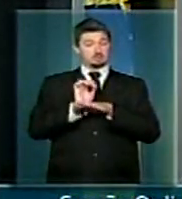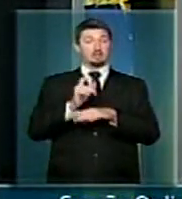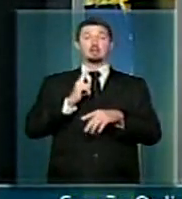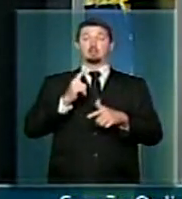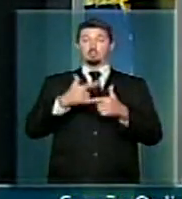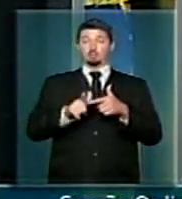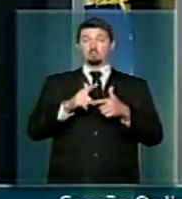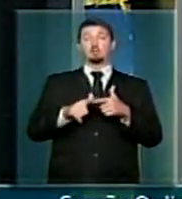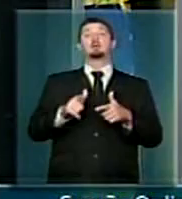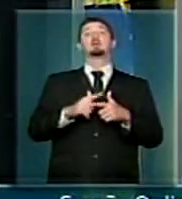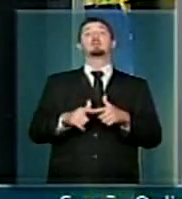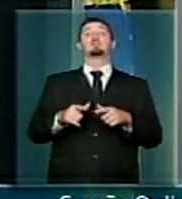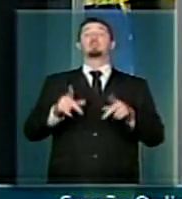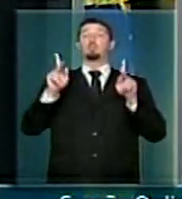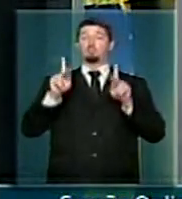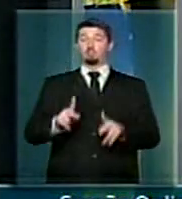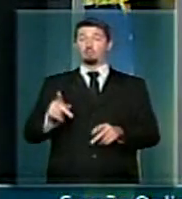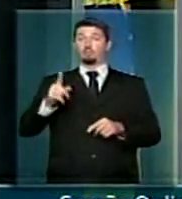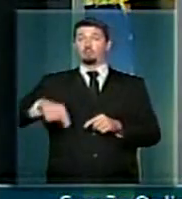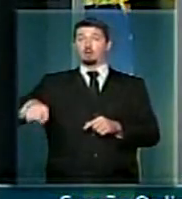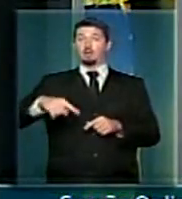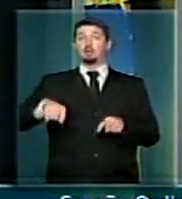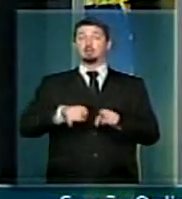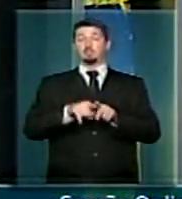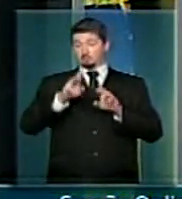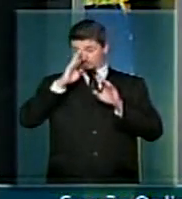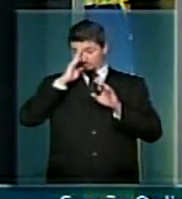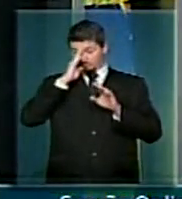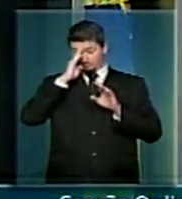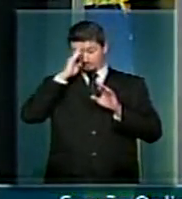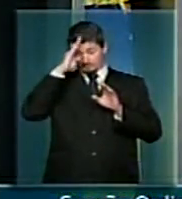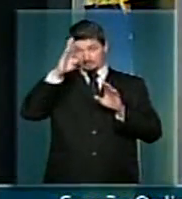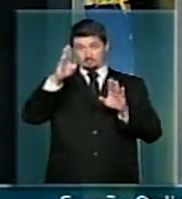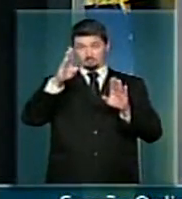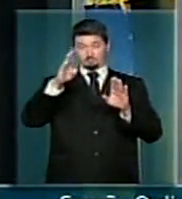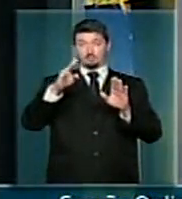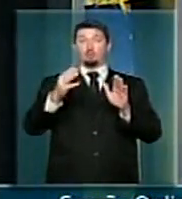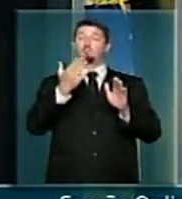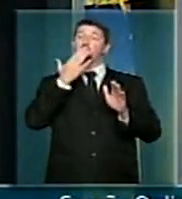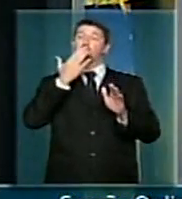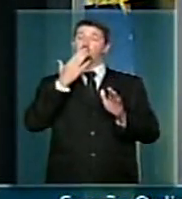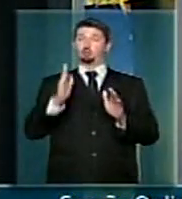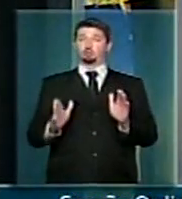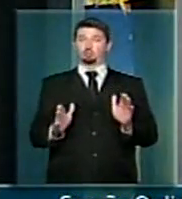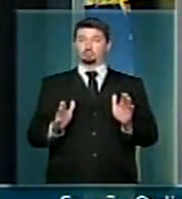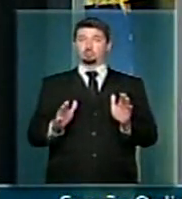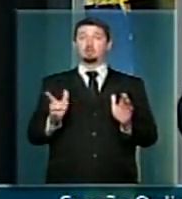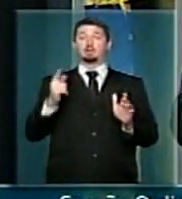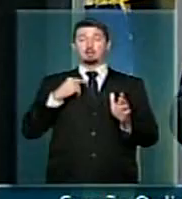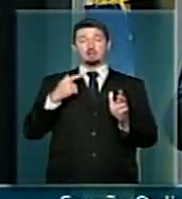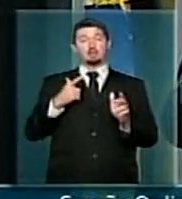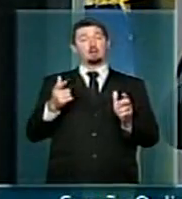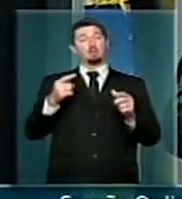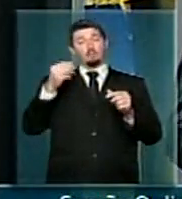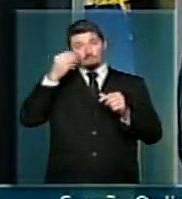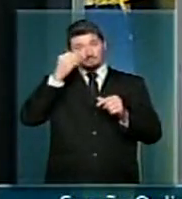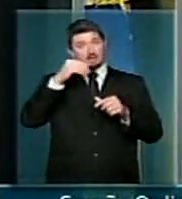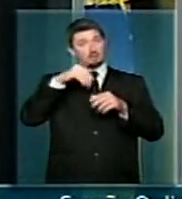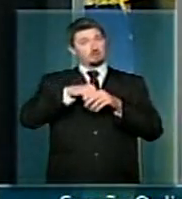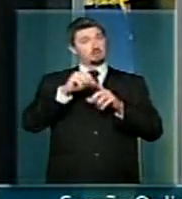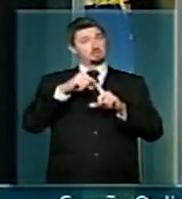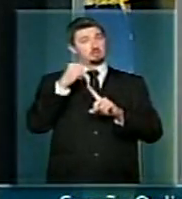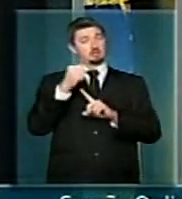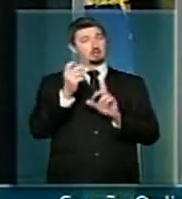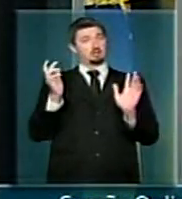problema para a população e especialmente para os indígenas, os mais fragilizados dentro da nossa sociedade.